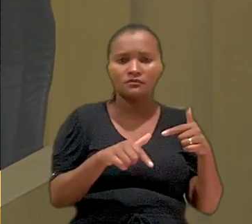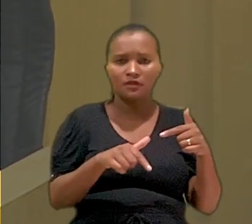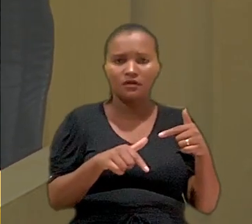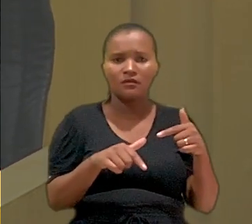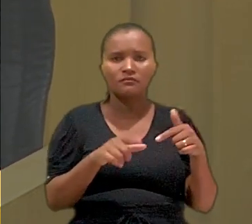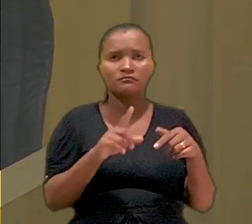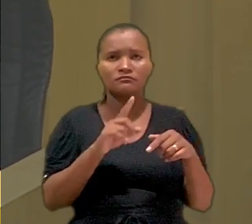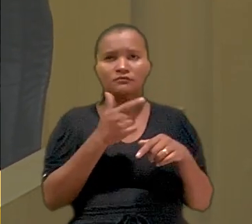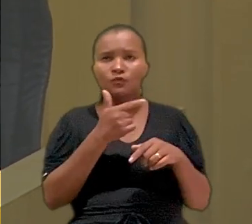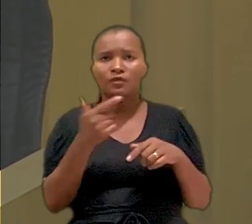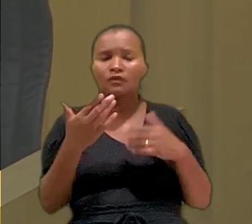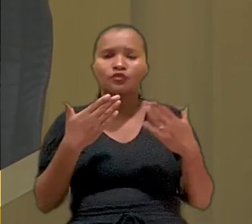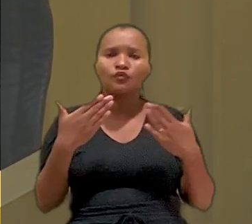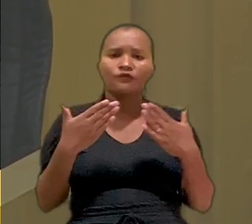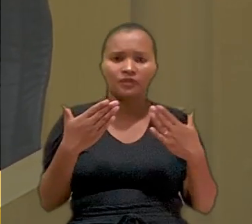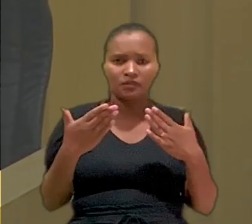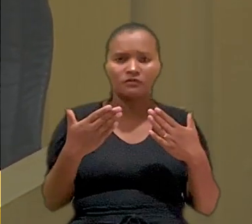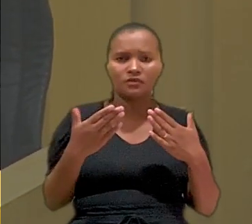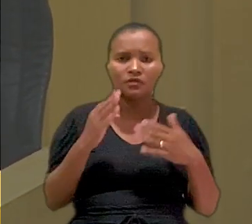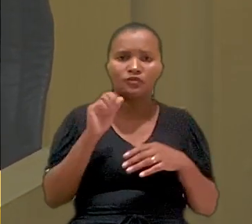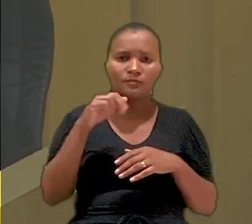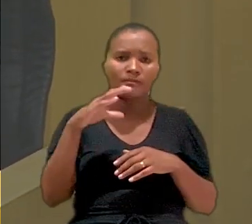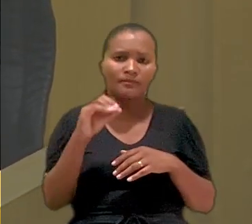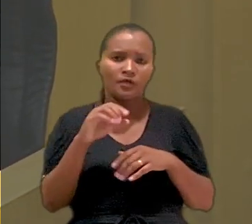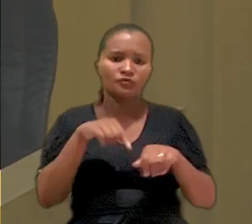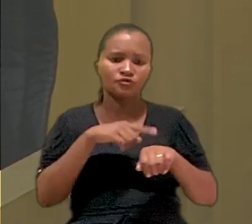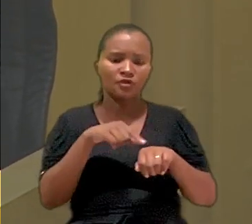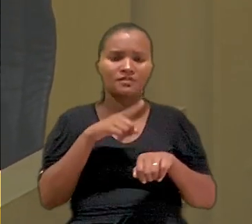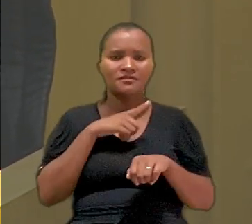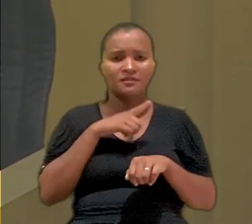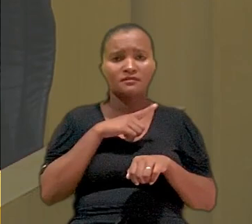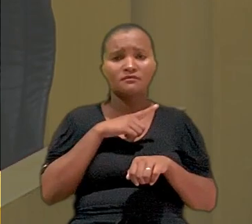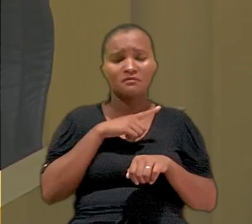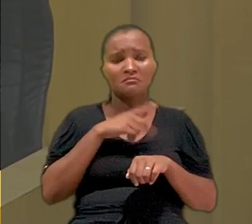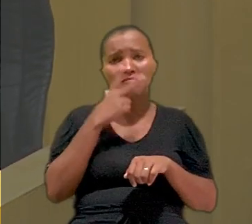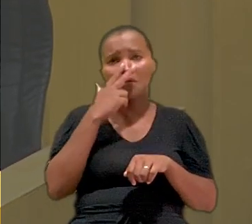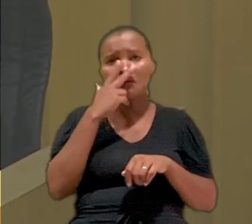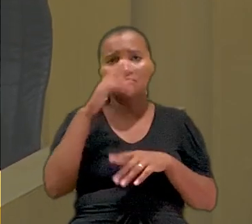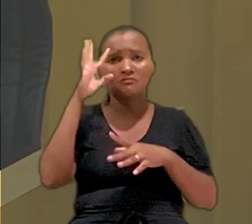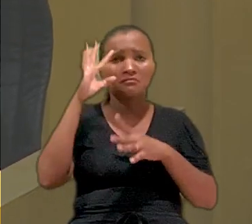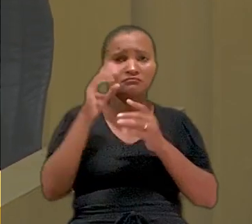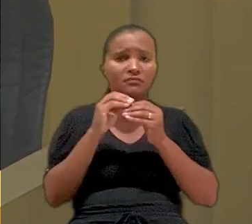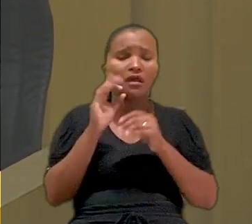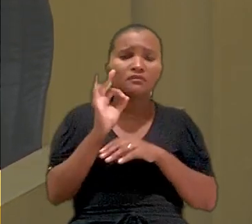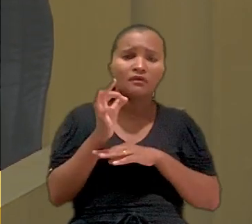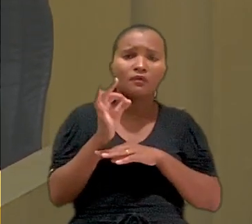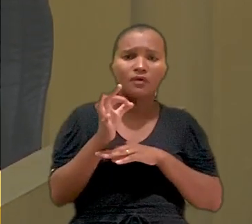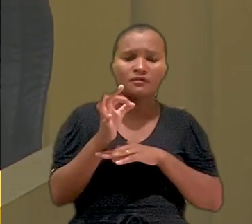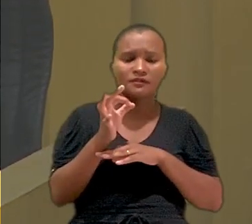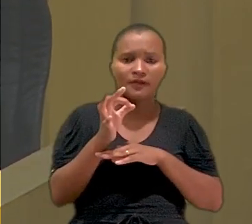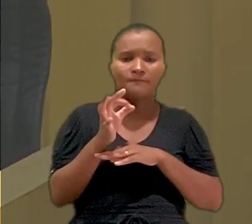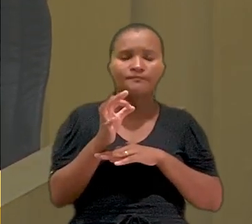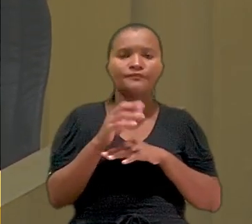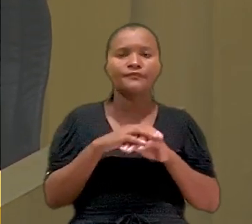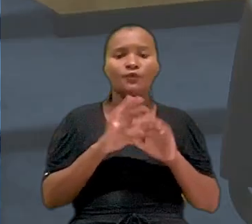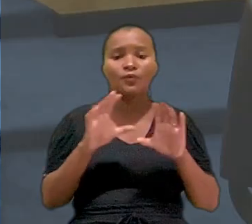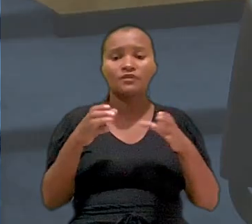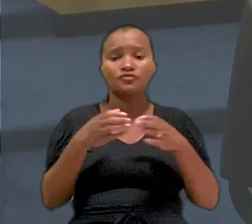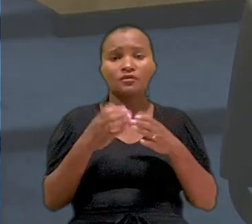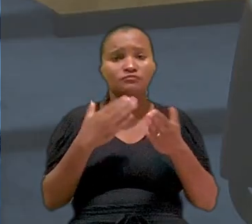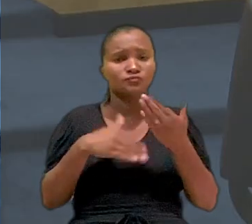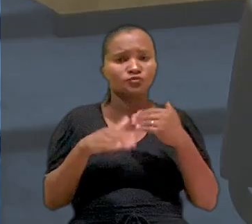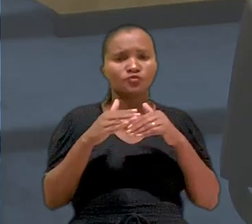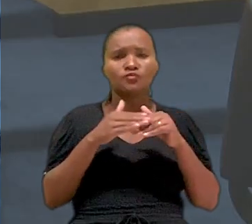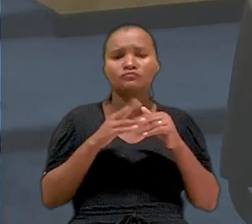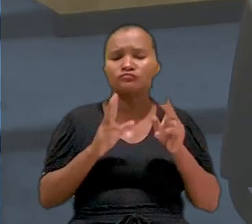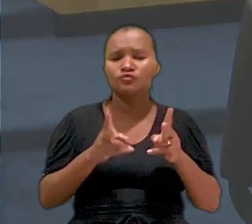sem a imprecisão, a incerteza que um banco de horas normalmente teria. Me parece que essa compreensão é adequada. O